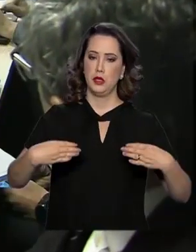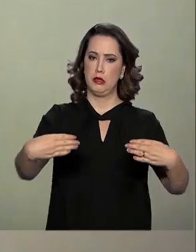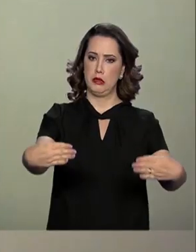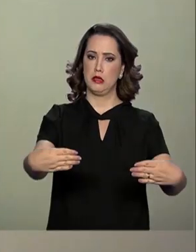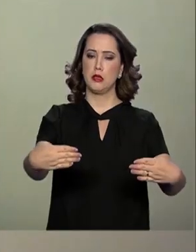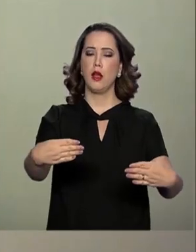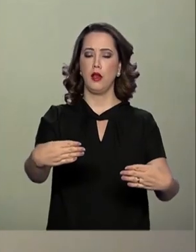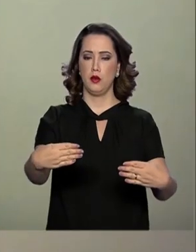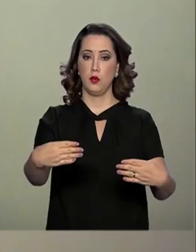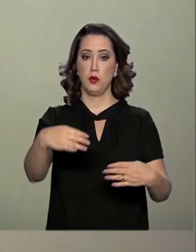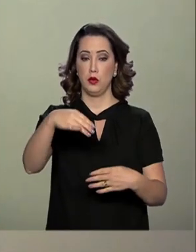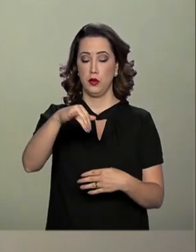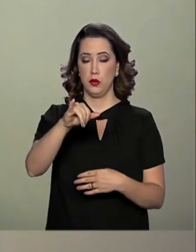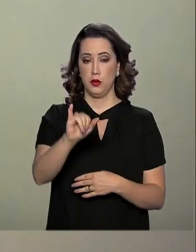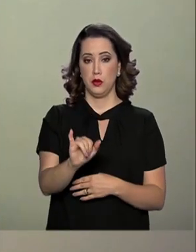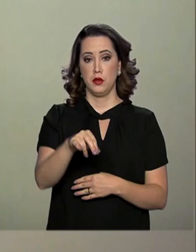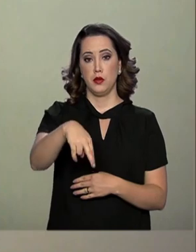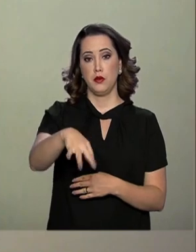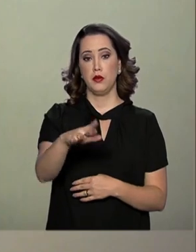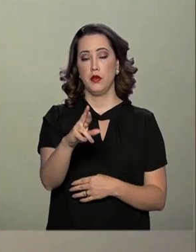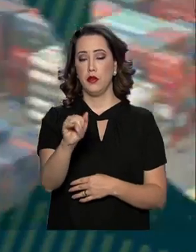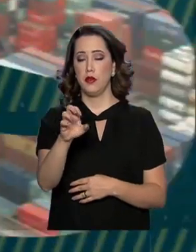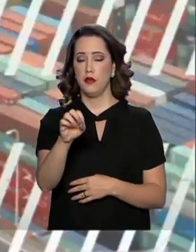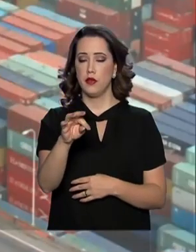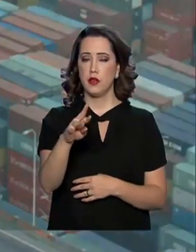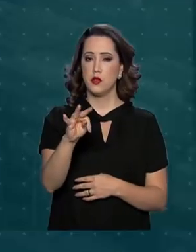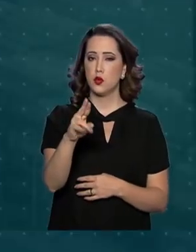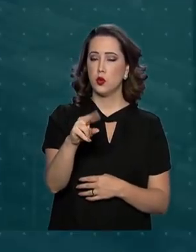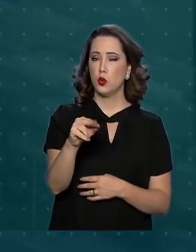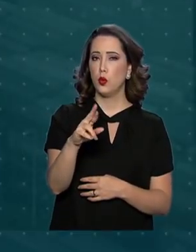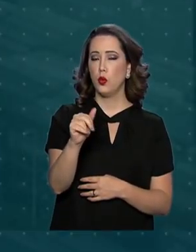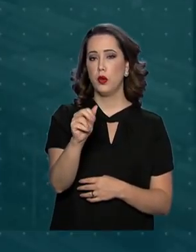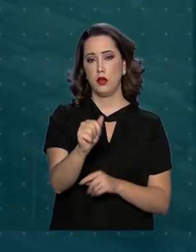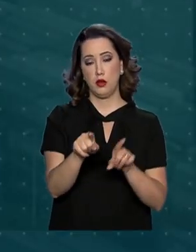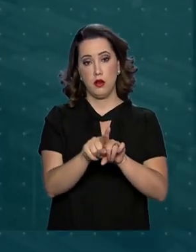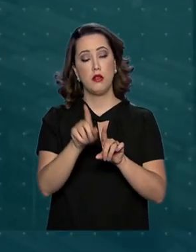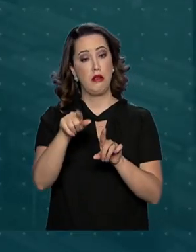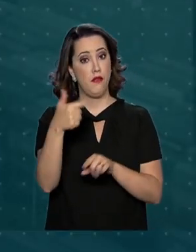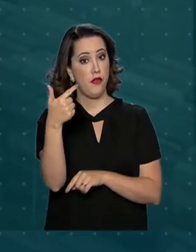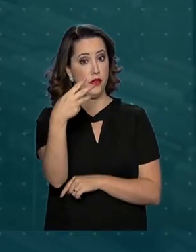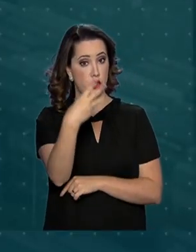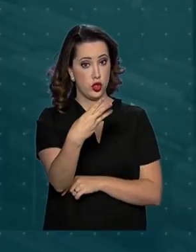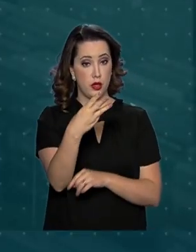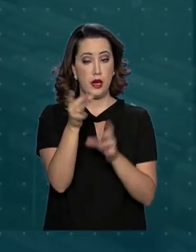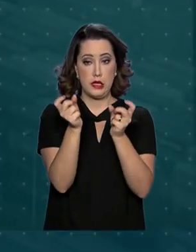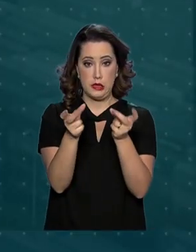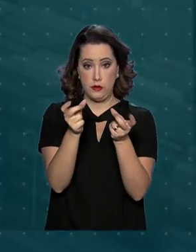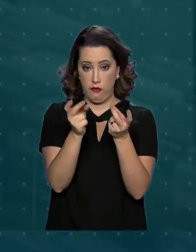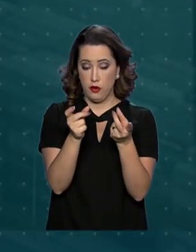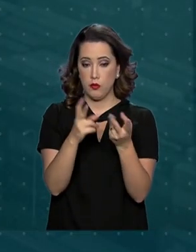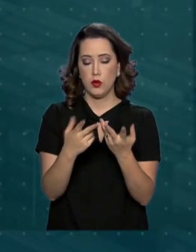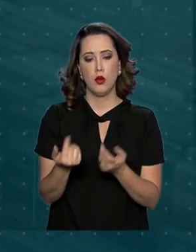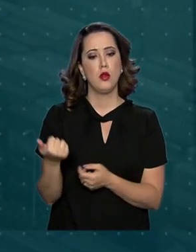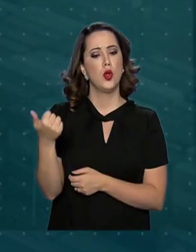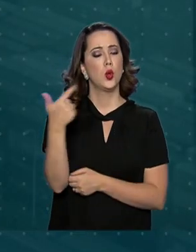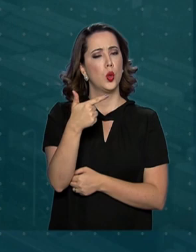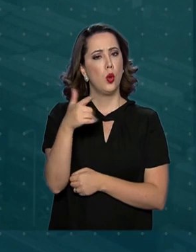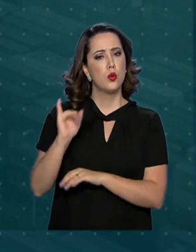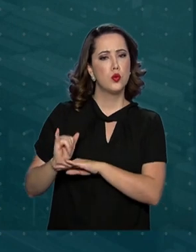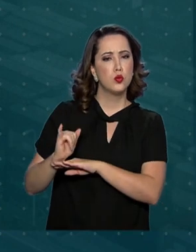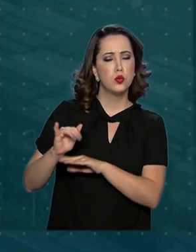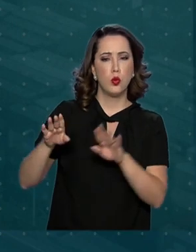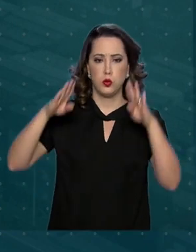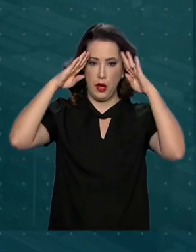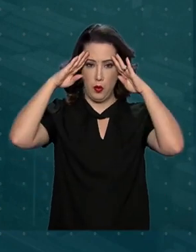Infraestrutura realizou 23 concessões. Foram 12 aeroportos com investimentos de R$ 3,5 bilhões,